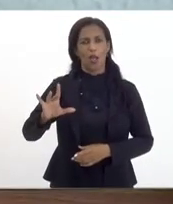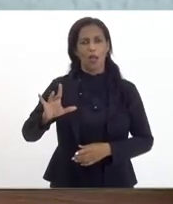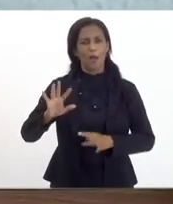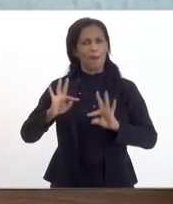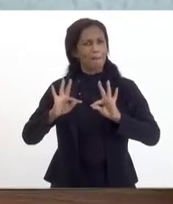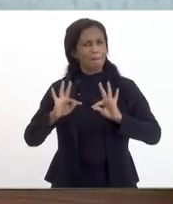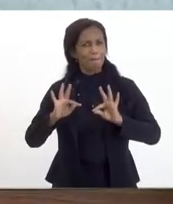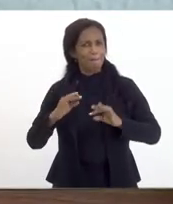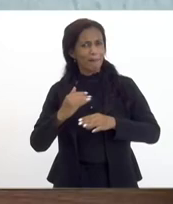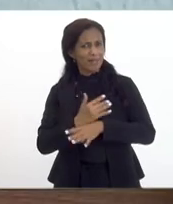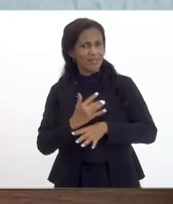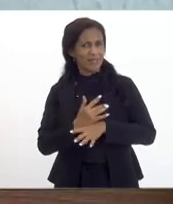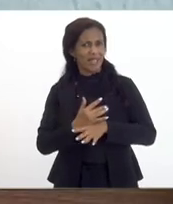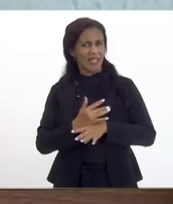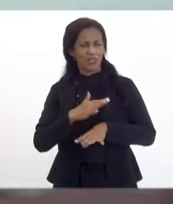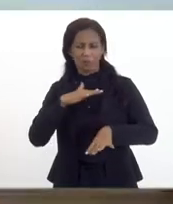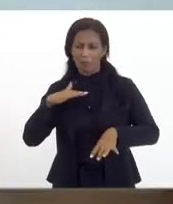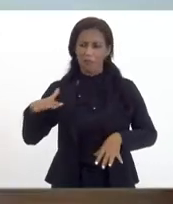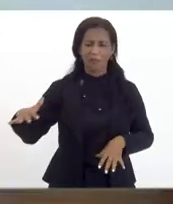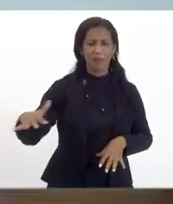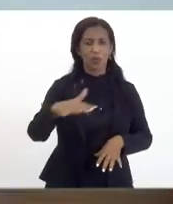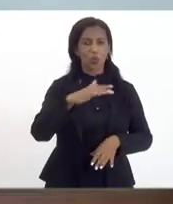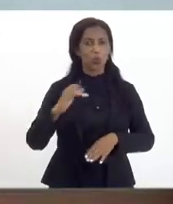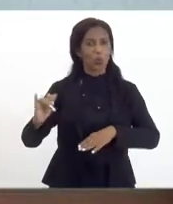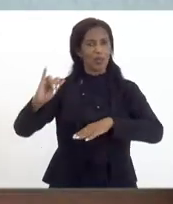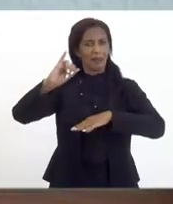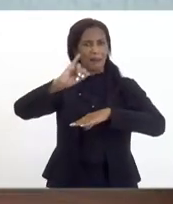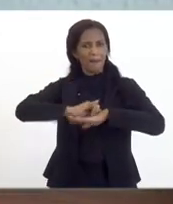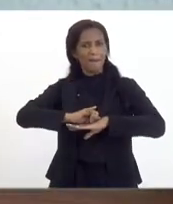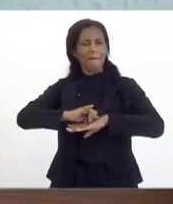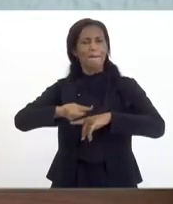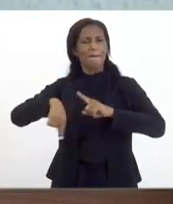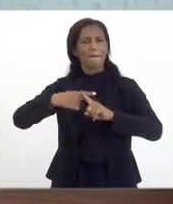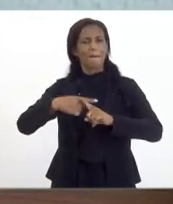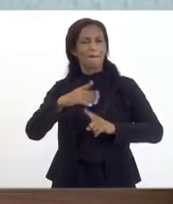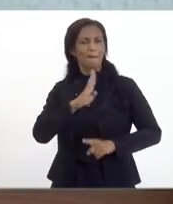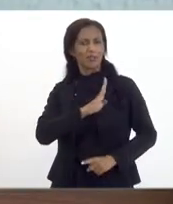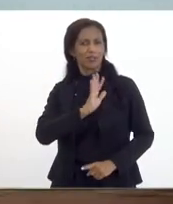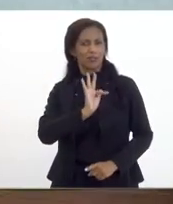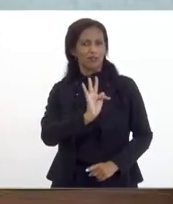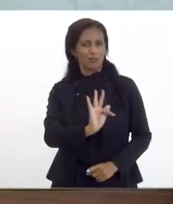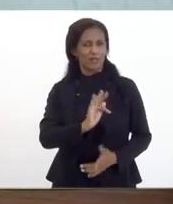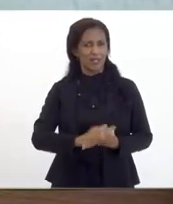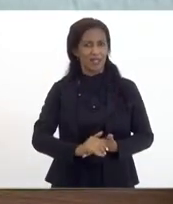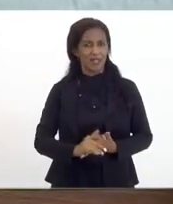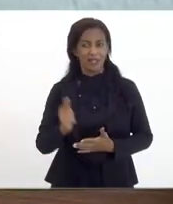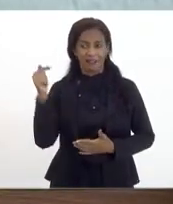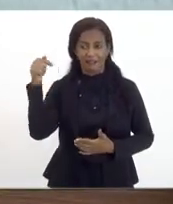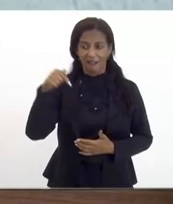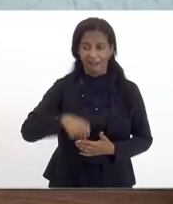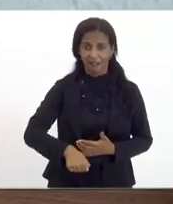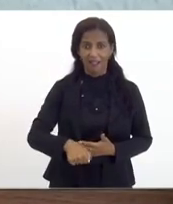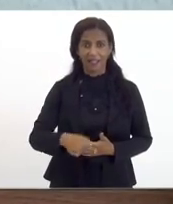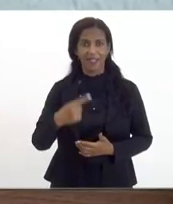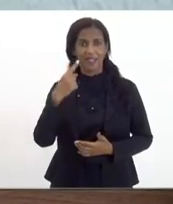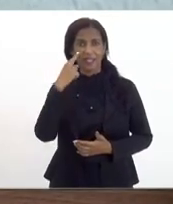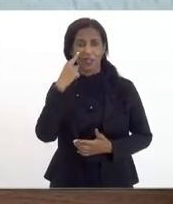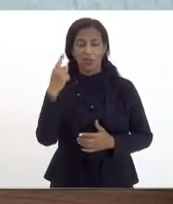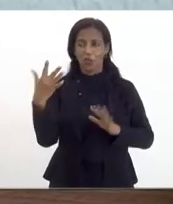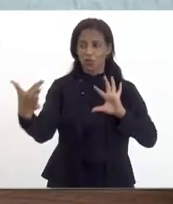para toda região metropolitana e a Baixada Fluminense aqui nós ligamos pelo arco